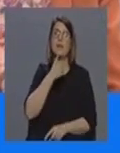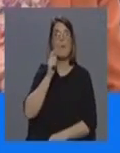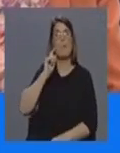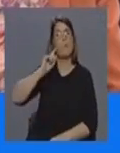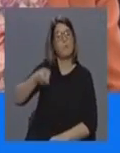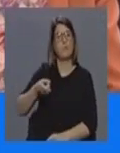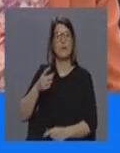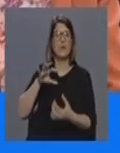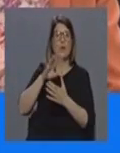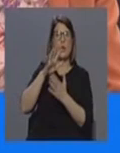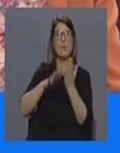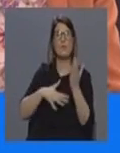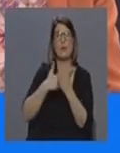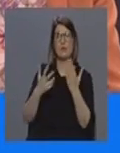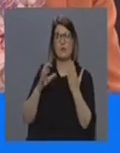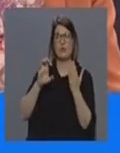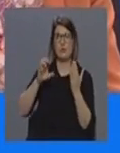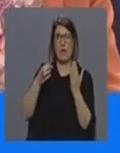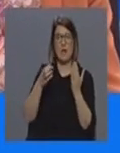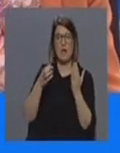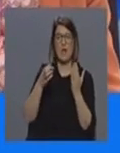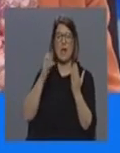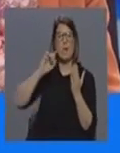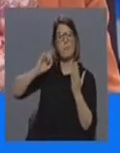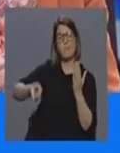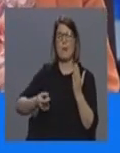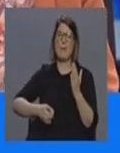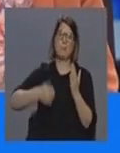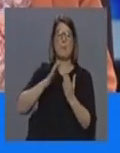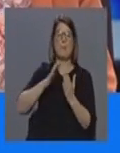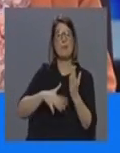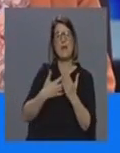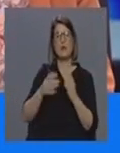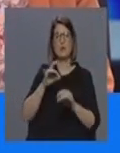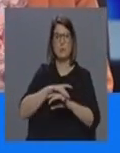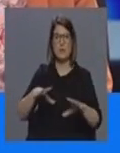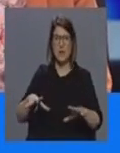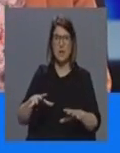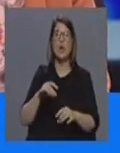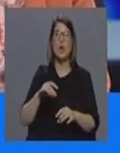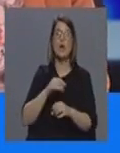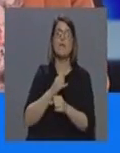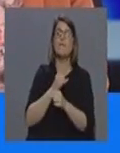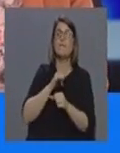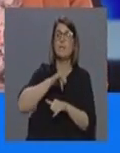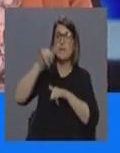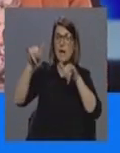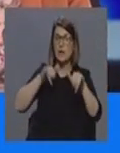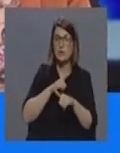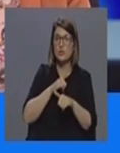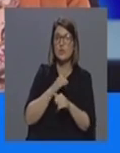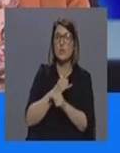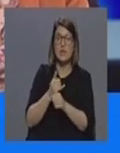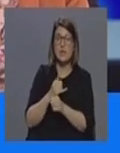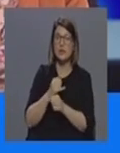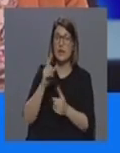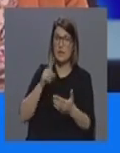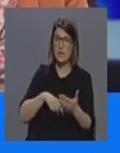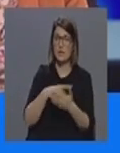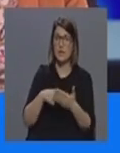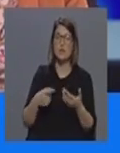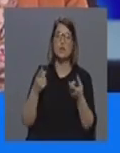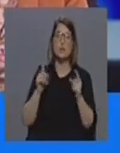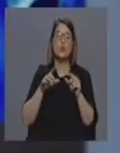contingência regional portanto as viagens importa dizer isso as viagens em Terilhas não estão canceladas não foram ao fim ao cabo aqui